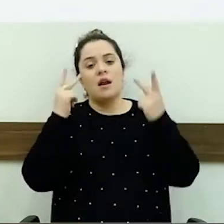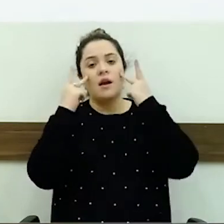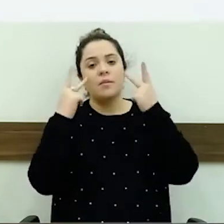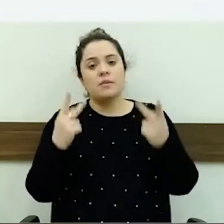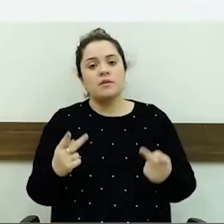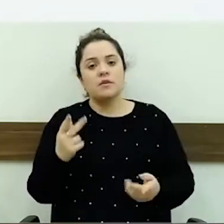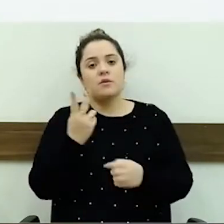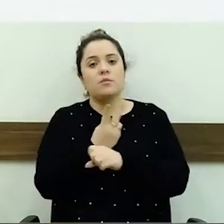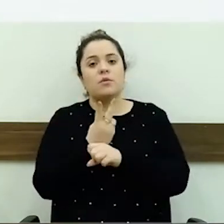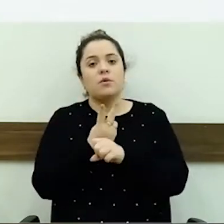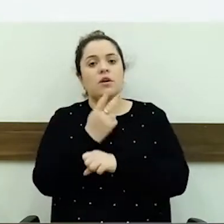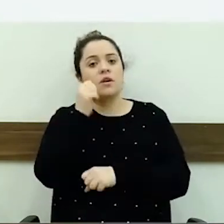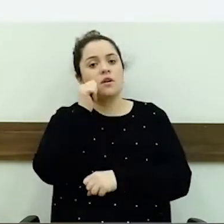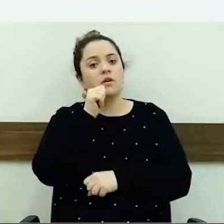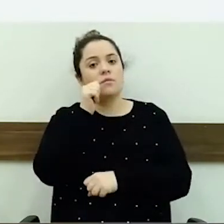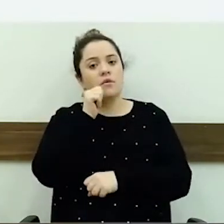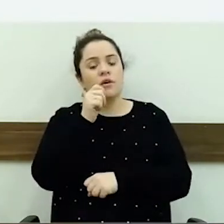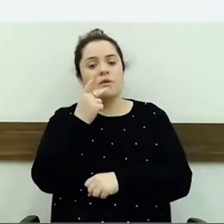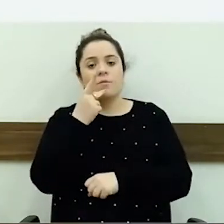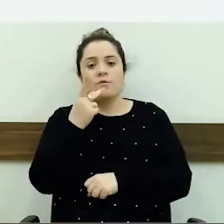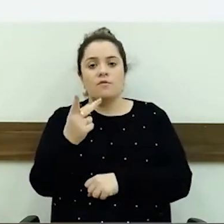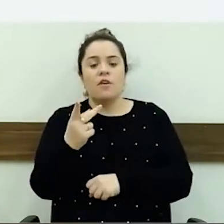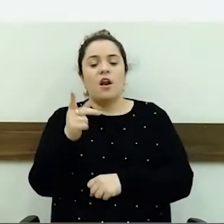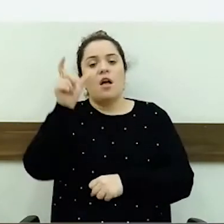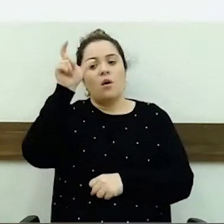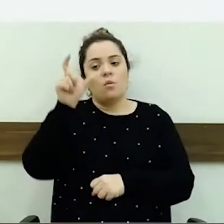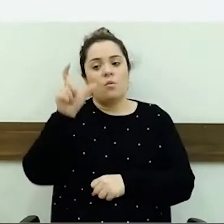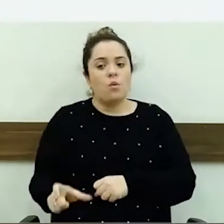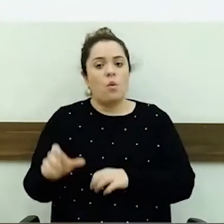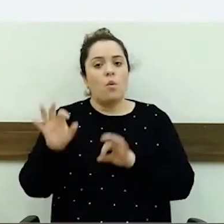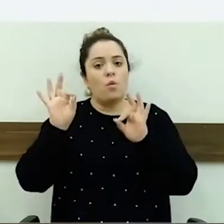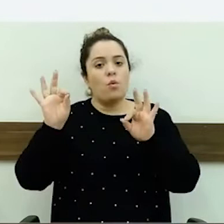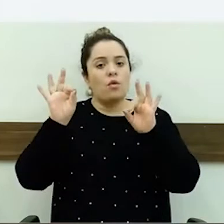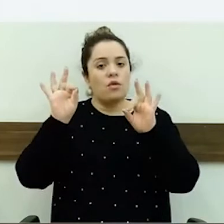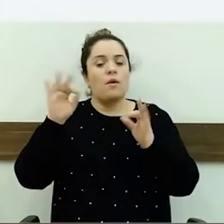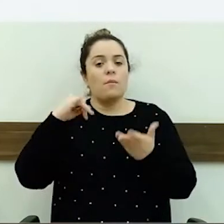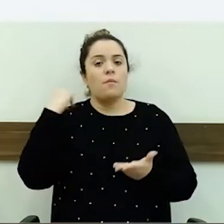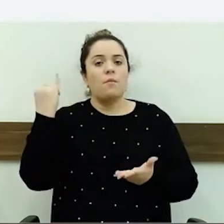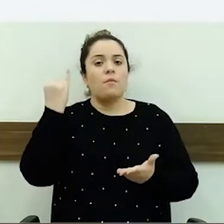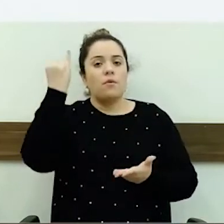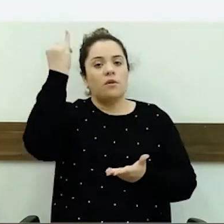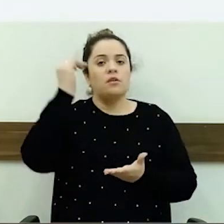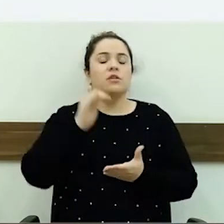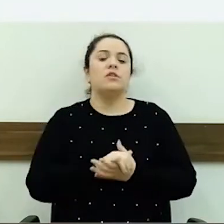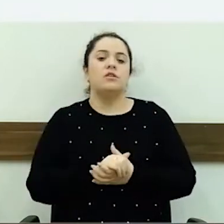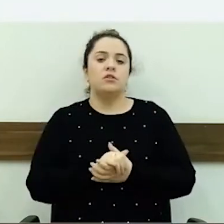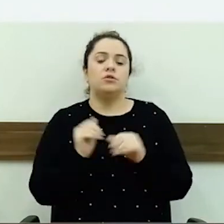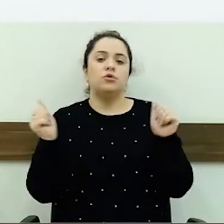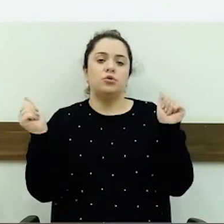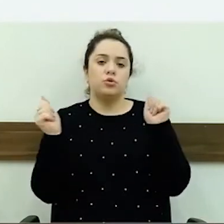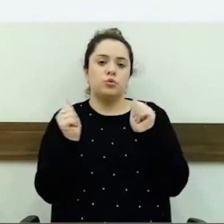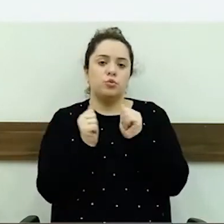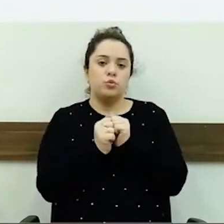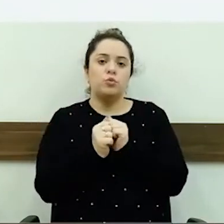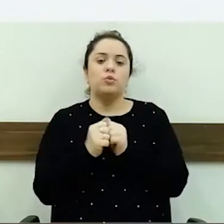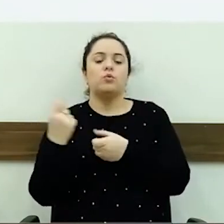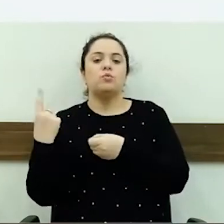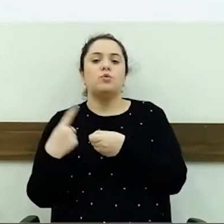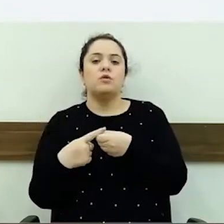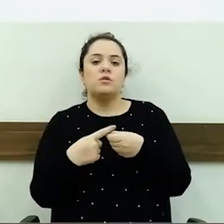falarmos do papel da Procuradoria. O quão importante é esse papel junto aos municípios.